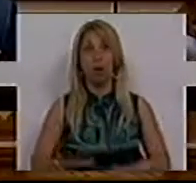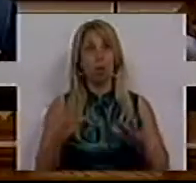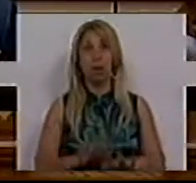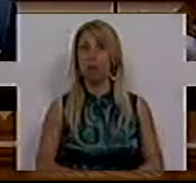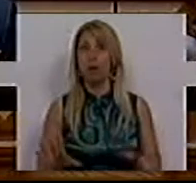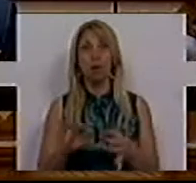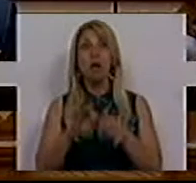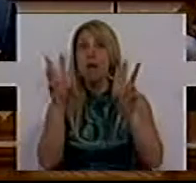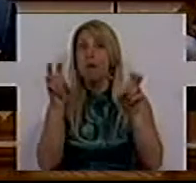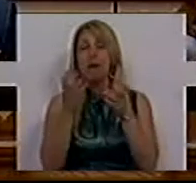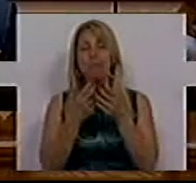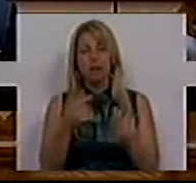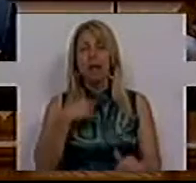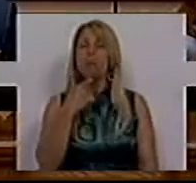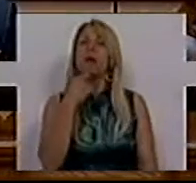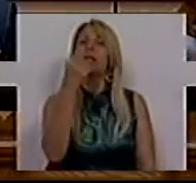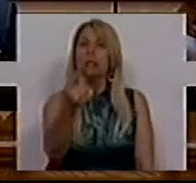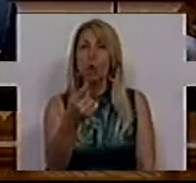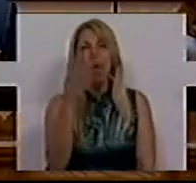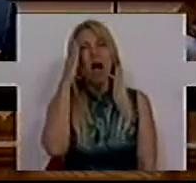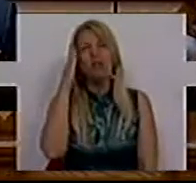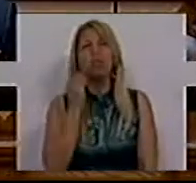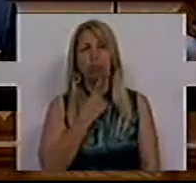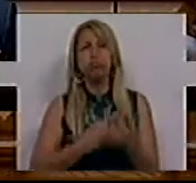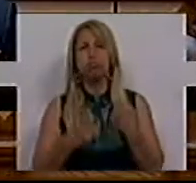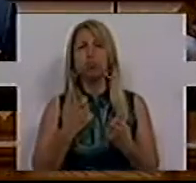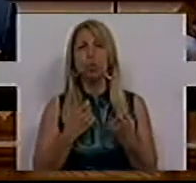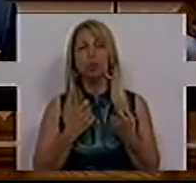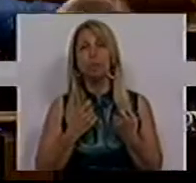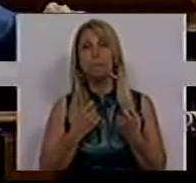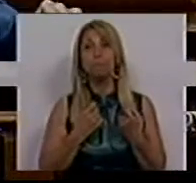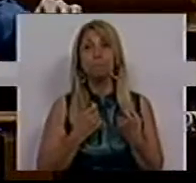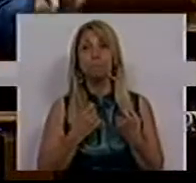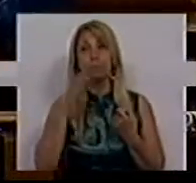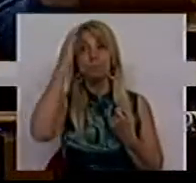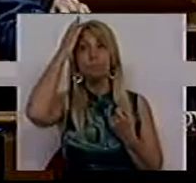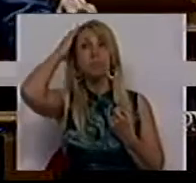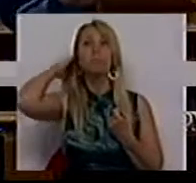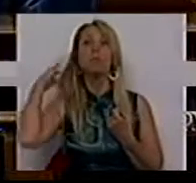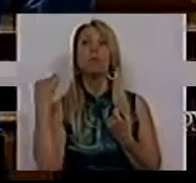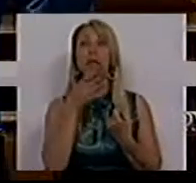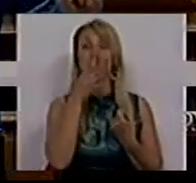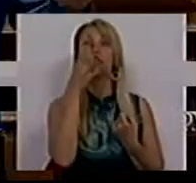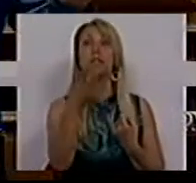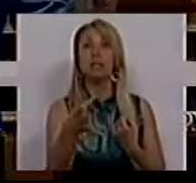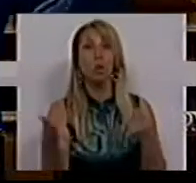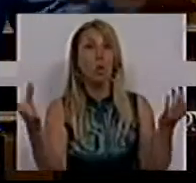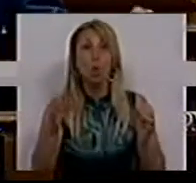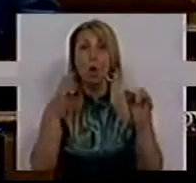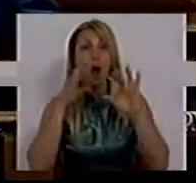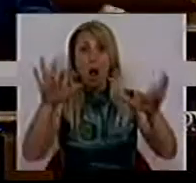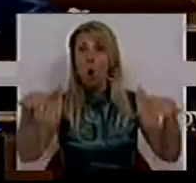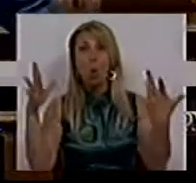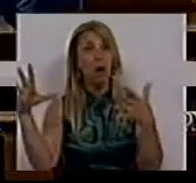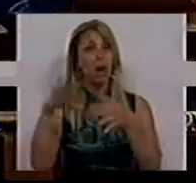Mas digo-lhe, e eu creio que essa era a pergunta que colocou inicialmente, com a qual acompanhamos. Dizer que não há qualquer